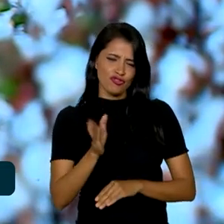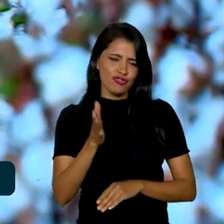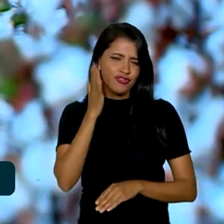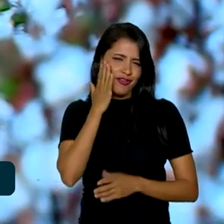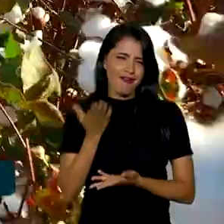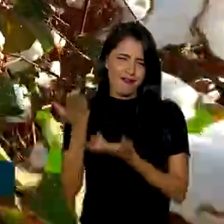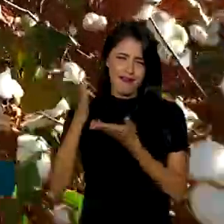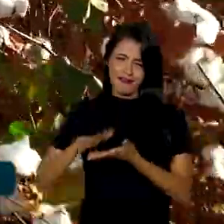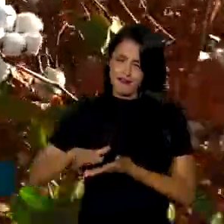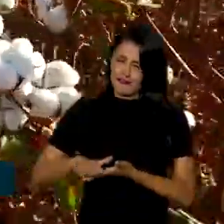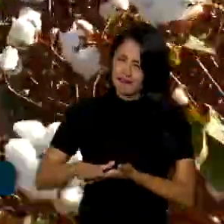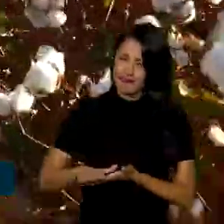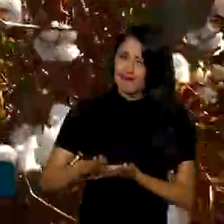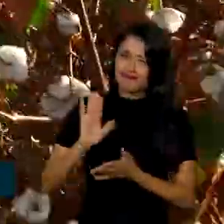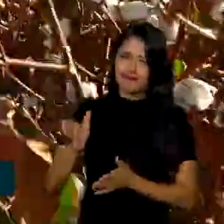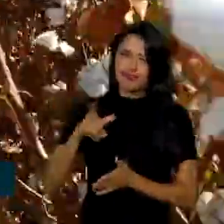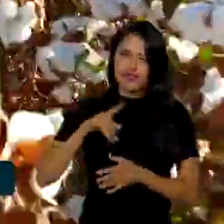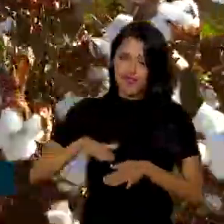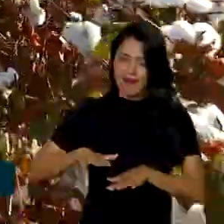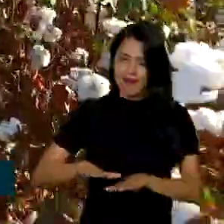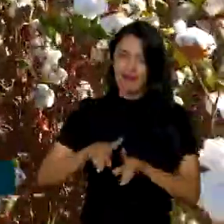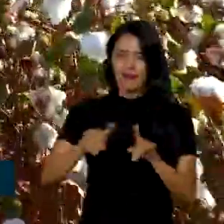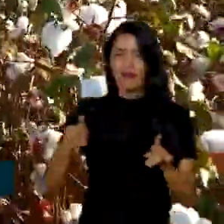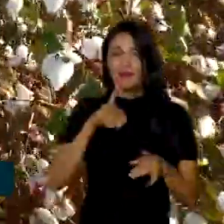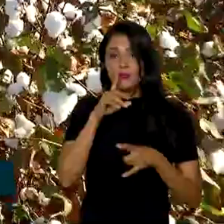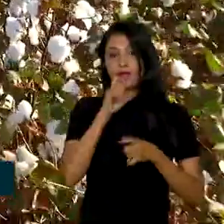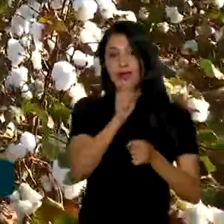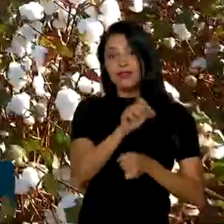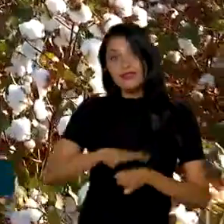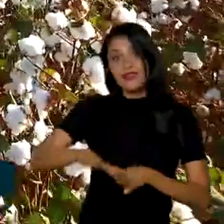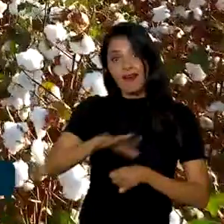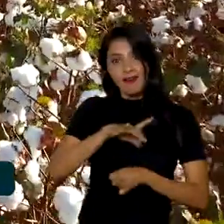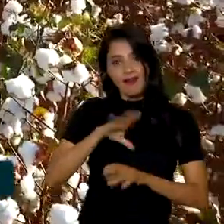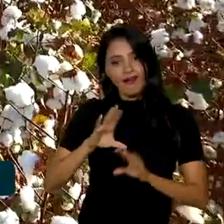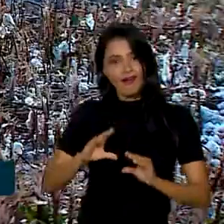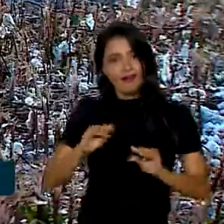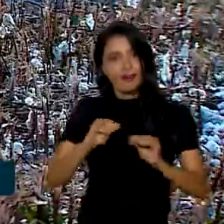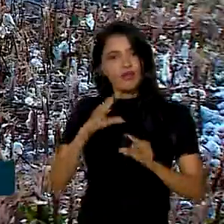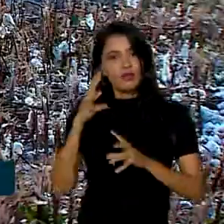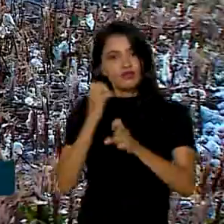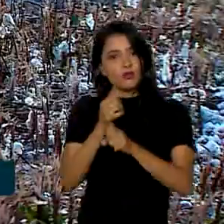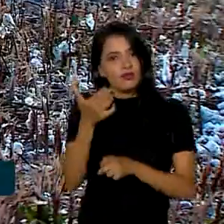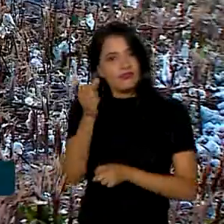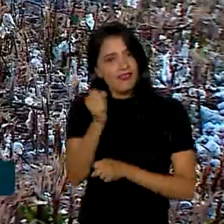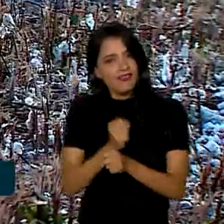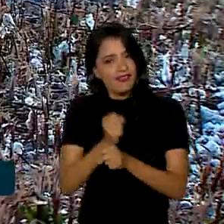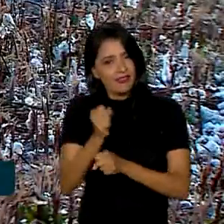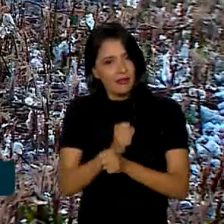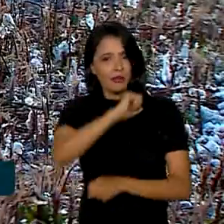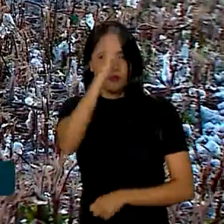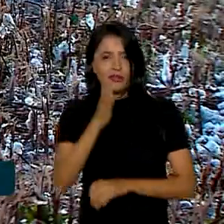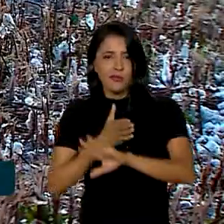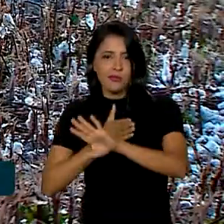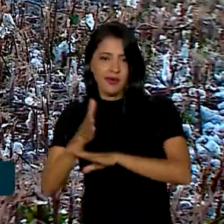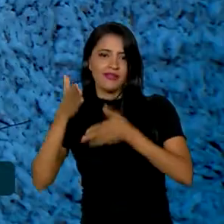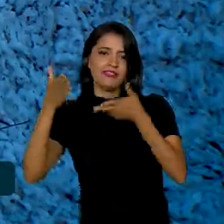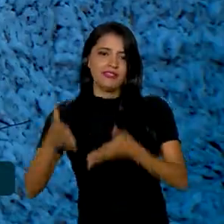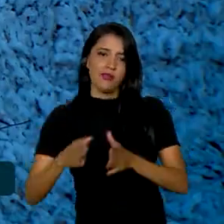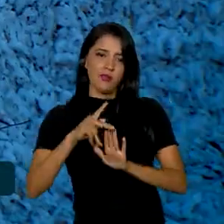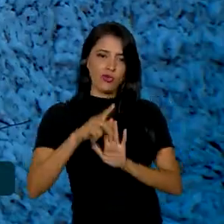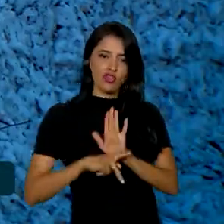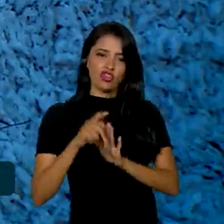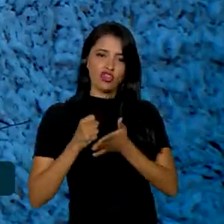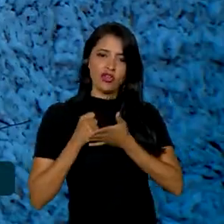produção têxtil. Com o intuito de fortalecer o setor algodoeiro, há 10 anos, o Brasil participa de um projeto de cooperação